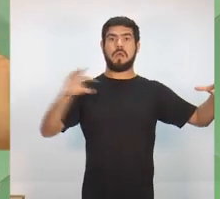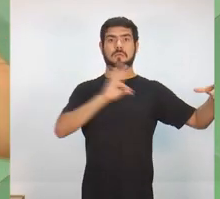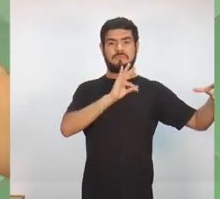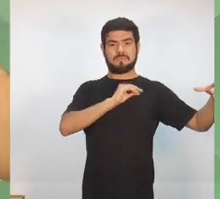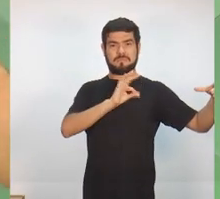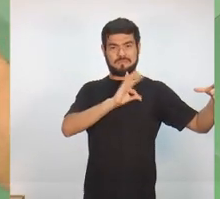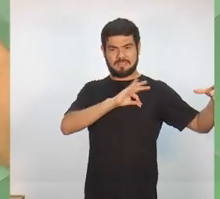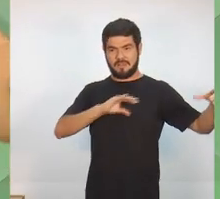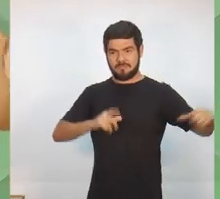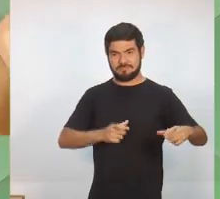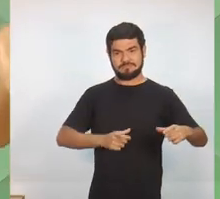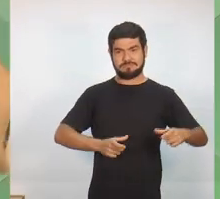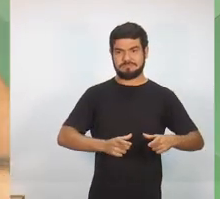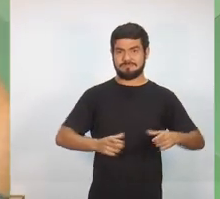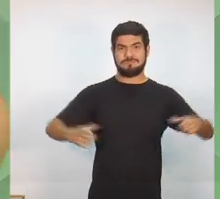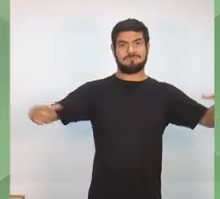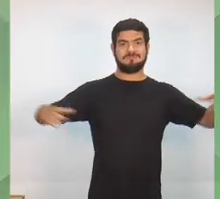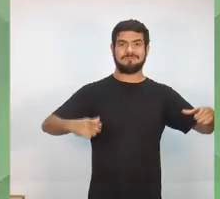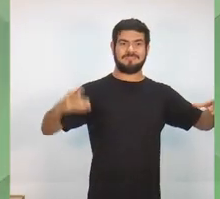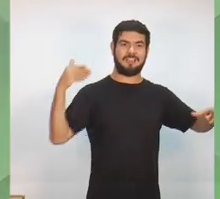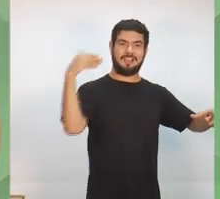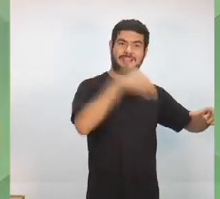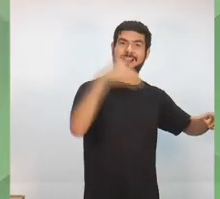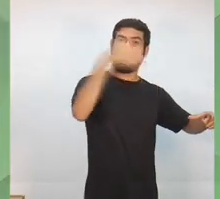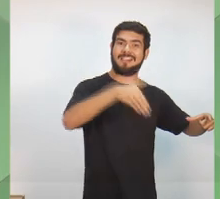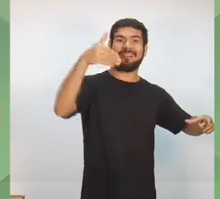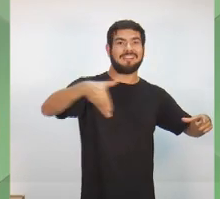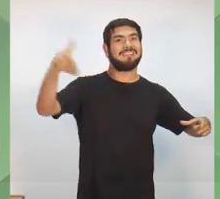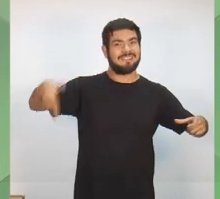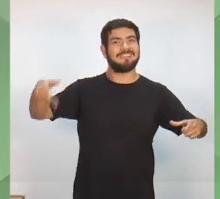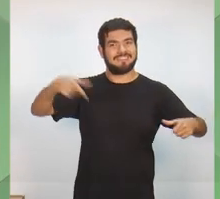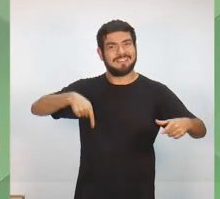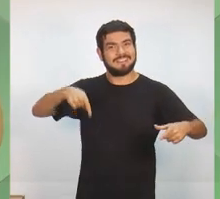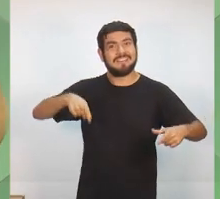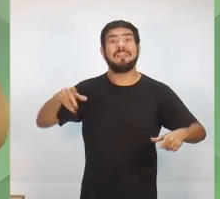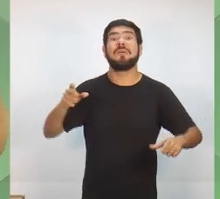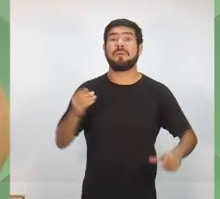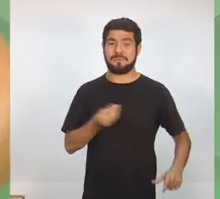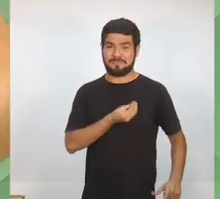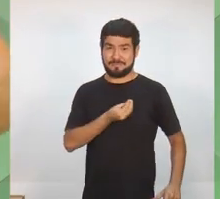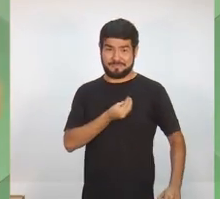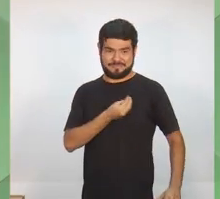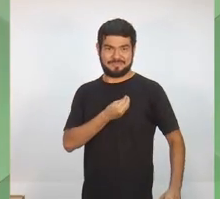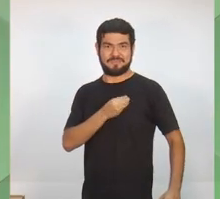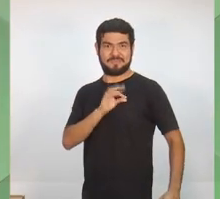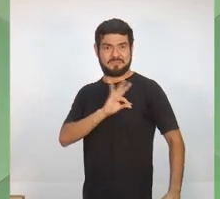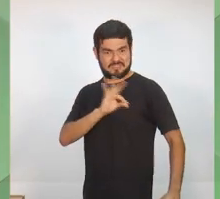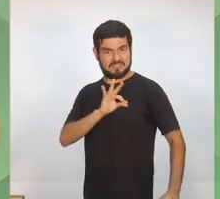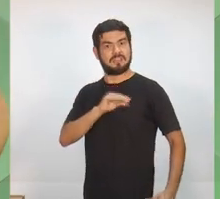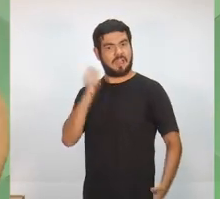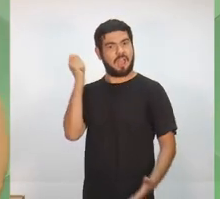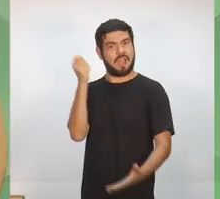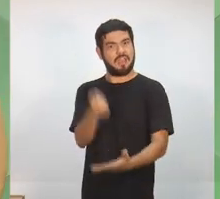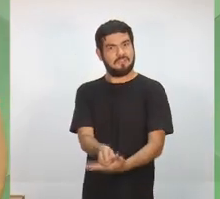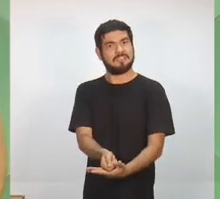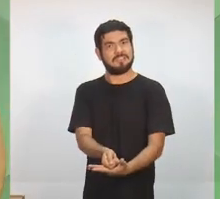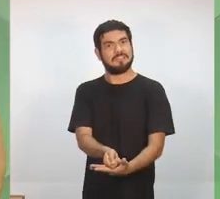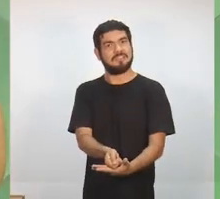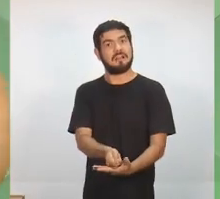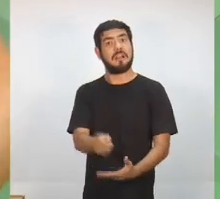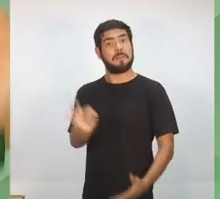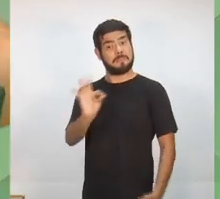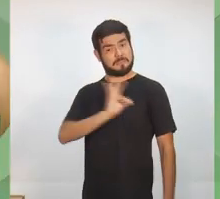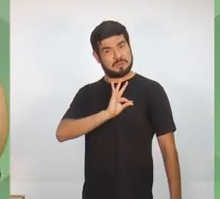na sociedade, no seu bairro, na sua cidade. O Polícia Presente vai ser um programa efetivo, uma polícia